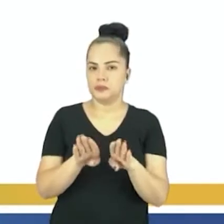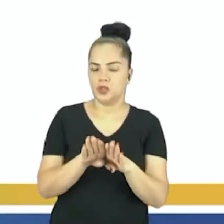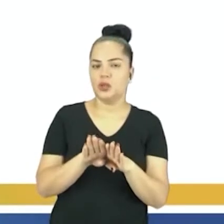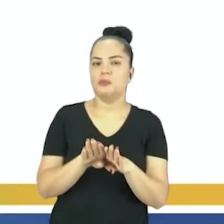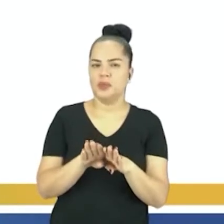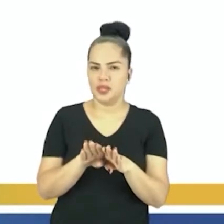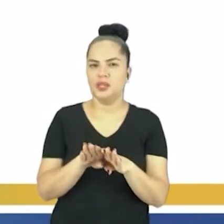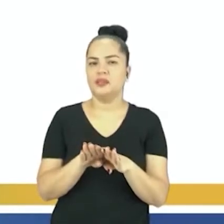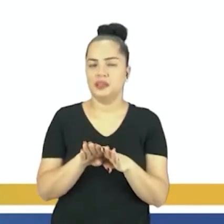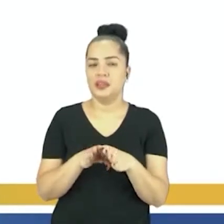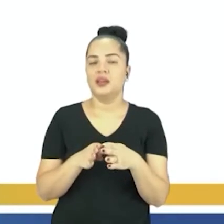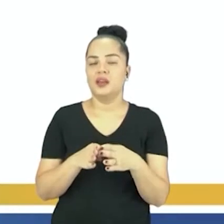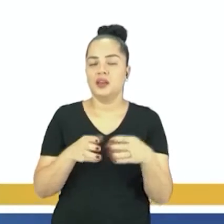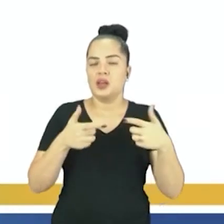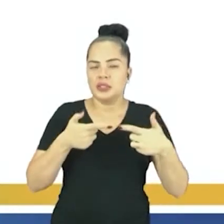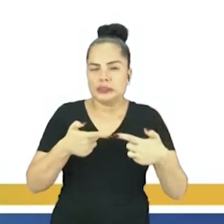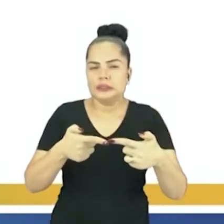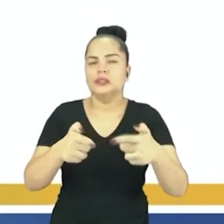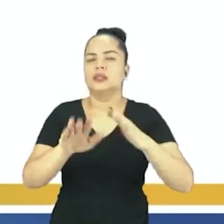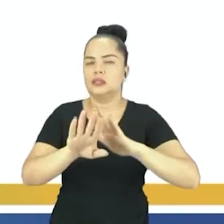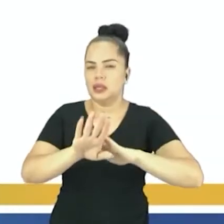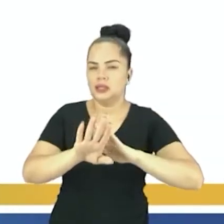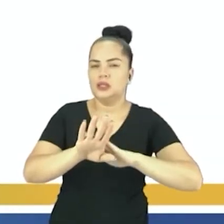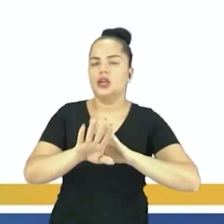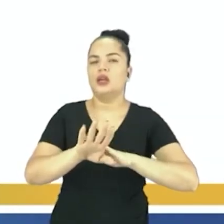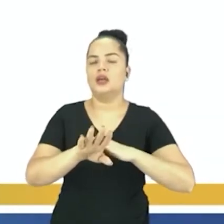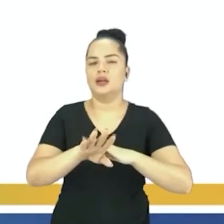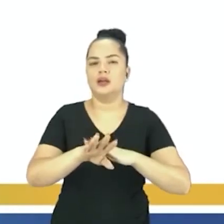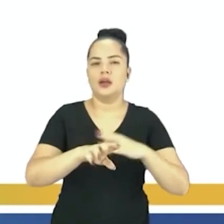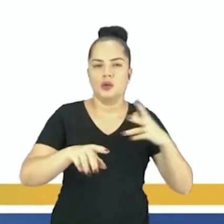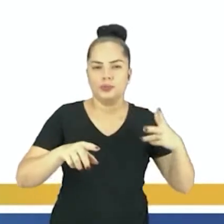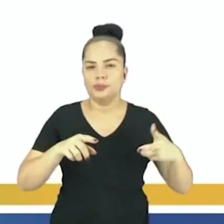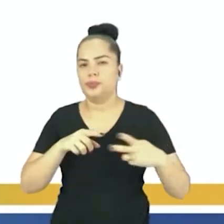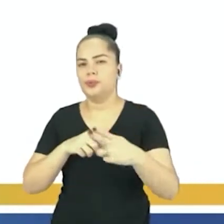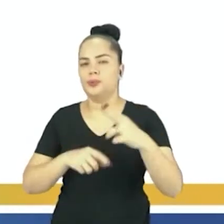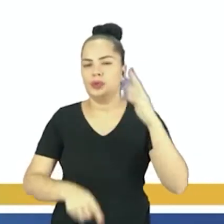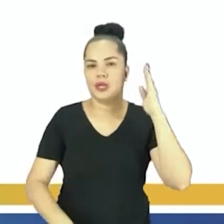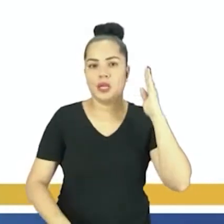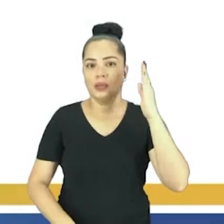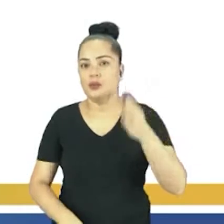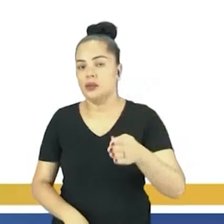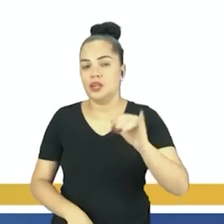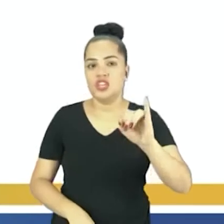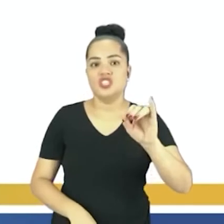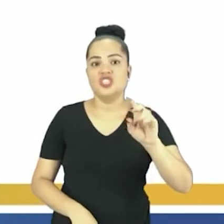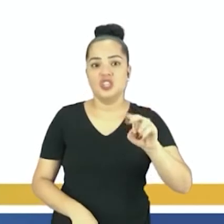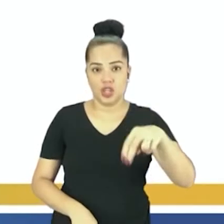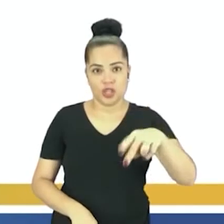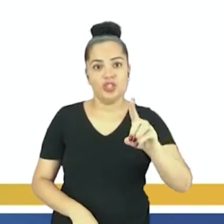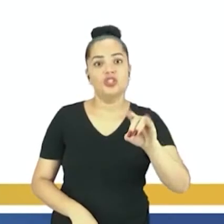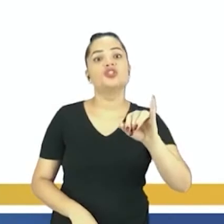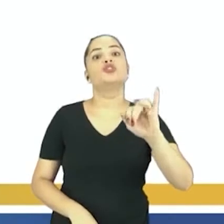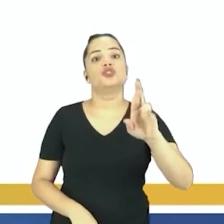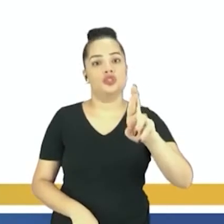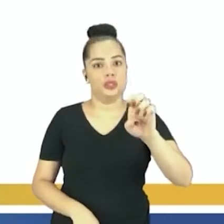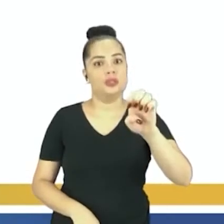bem quente ainda da Guerra Fria, o Brasil sofre intervenção indireta em 1964.